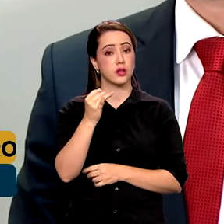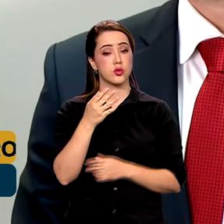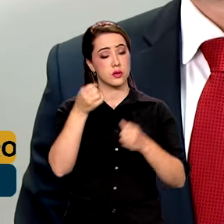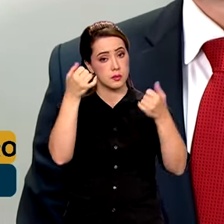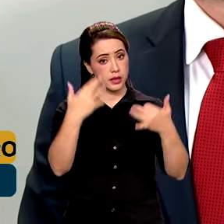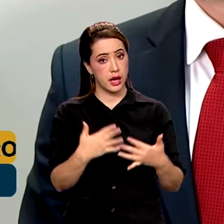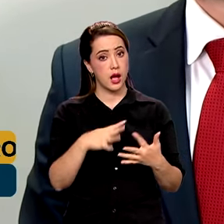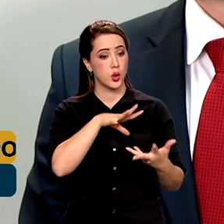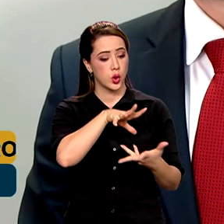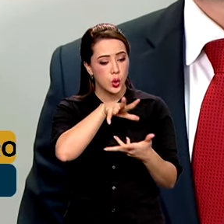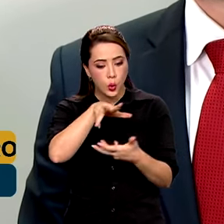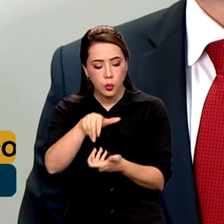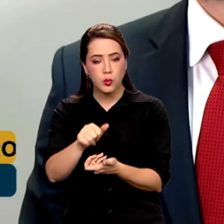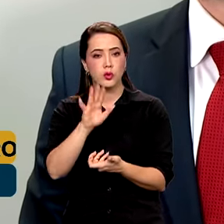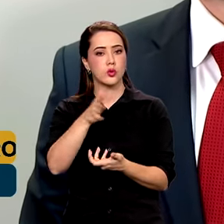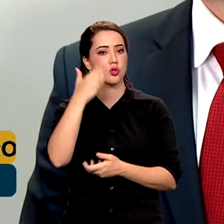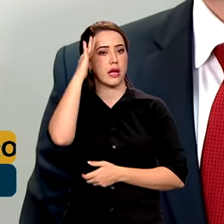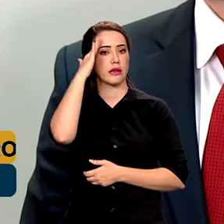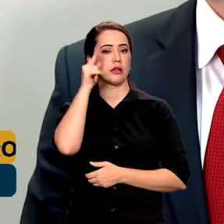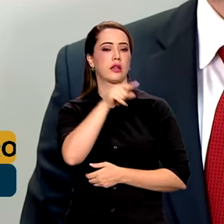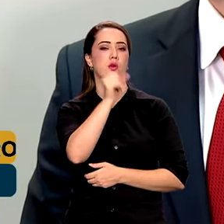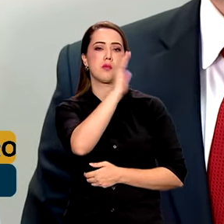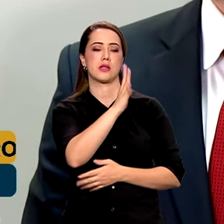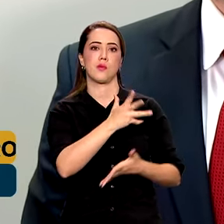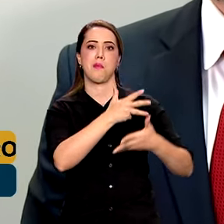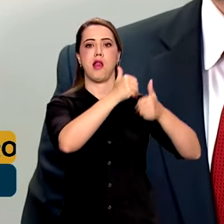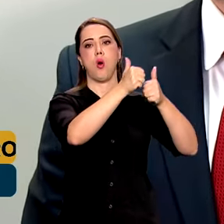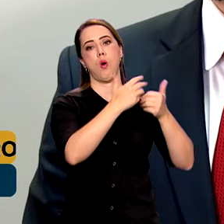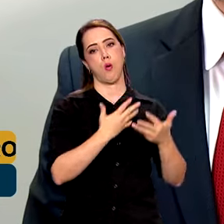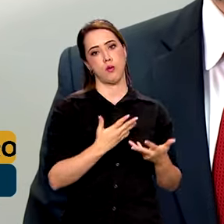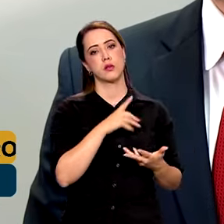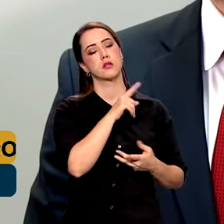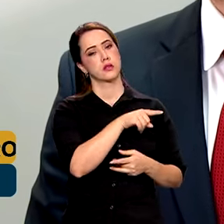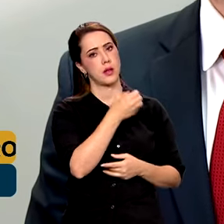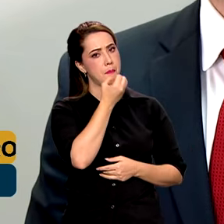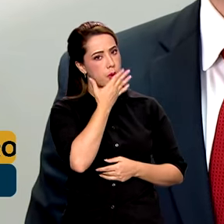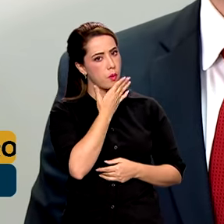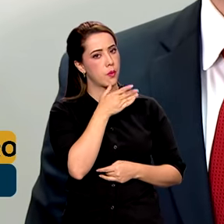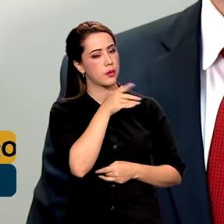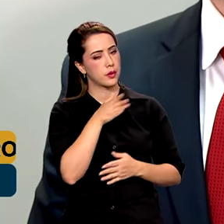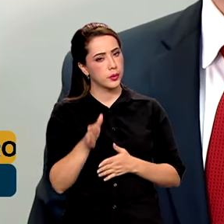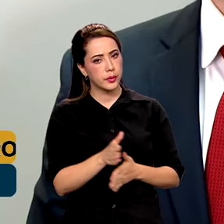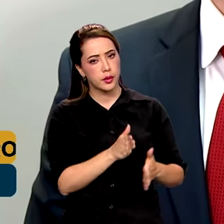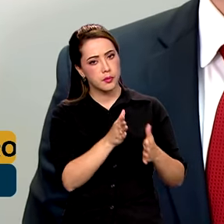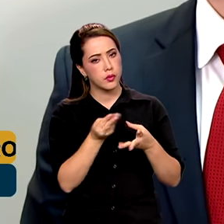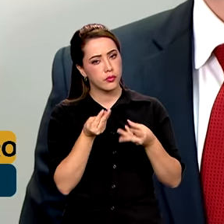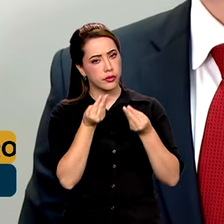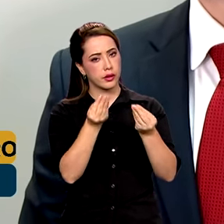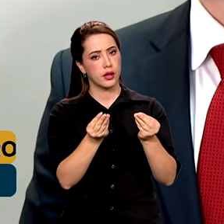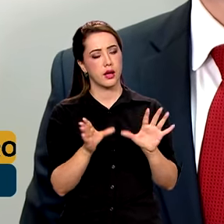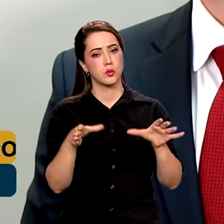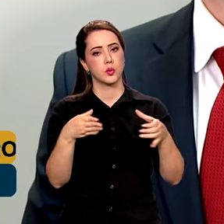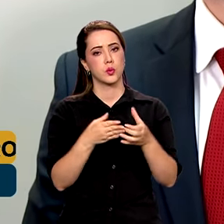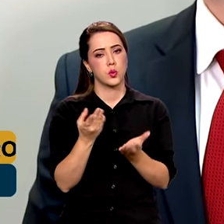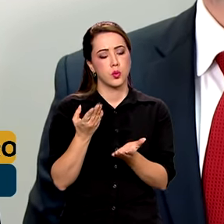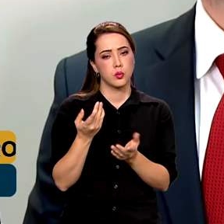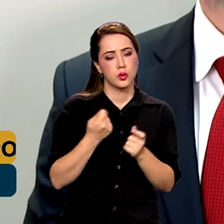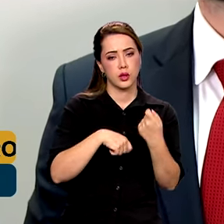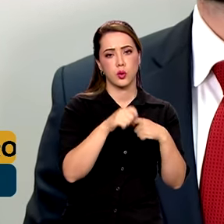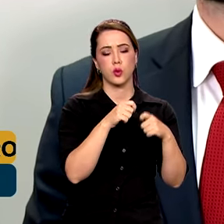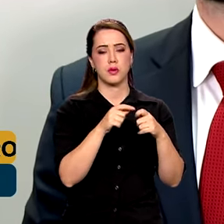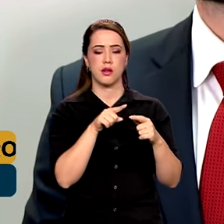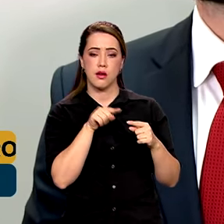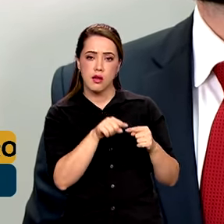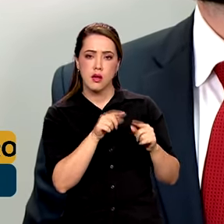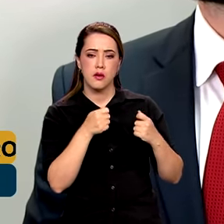compreendeu que estava acontecendo alguma coisa boa no Brasil e que o rumo dado para a agenda econômica vai na